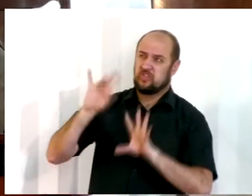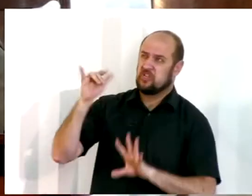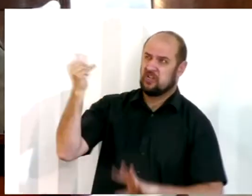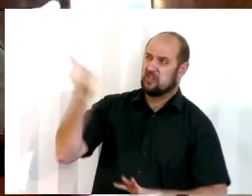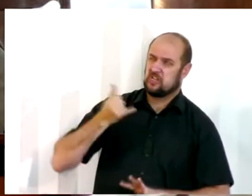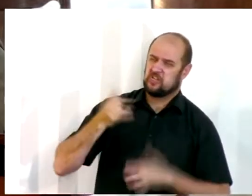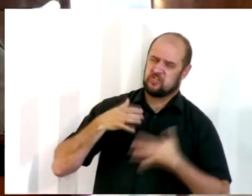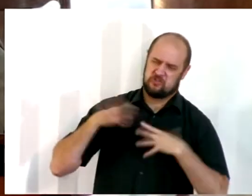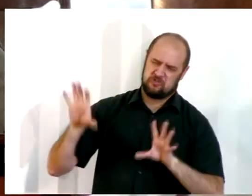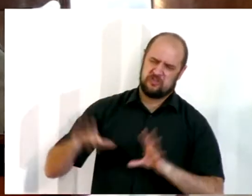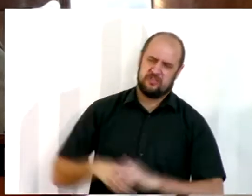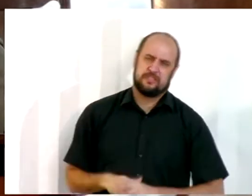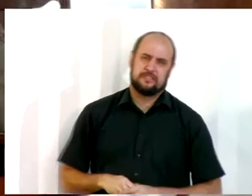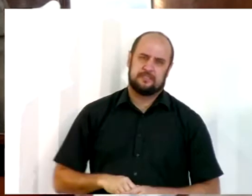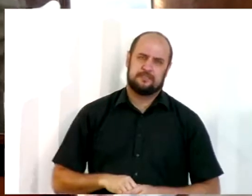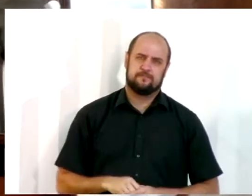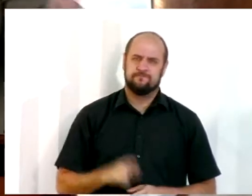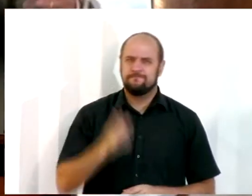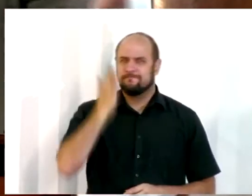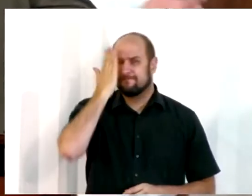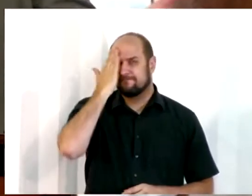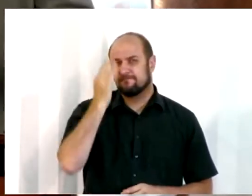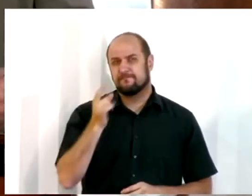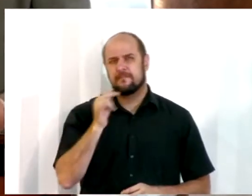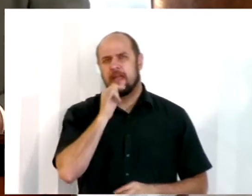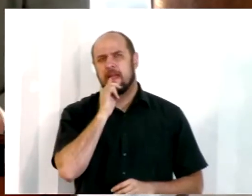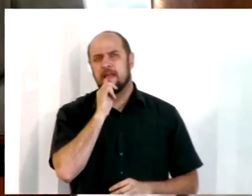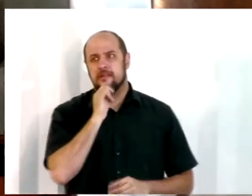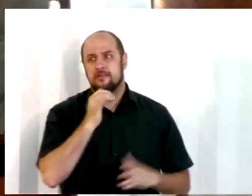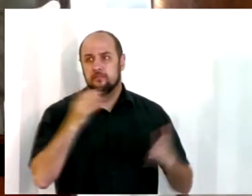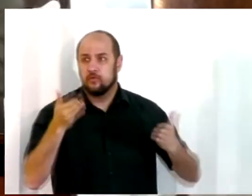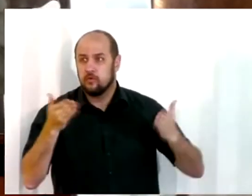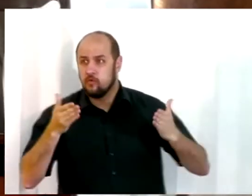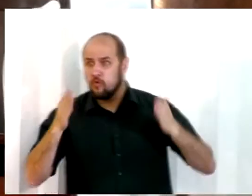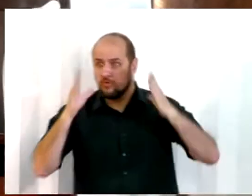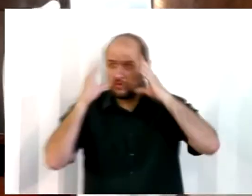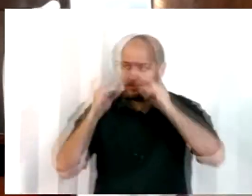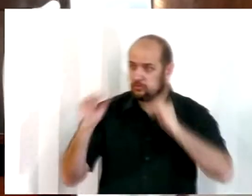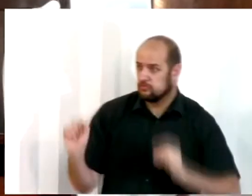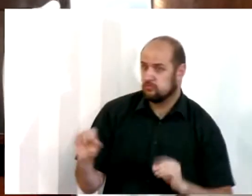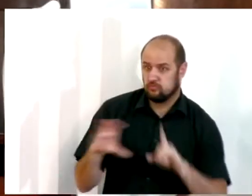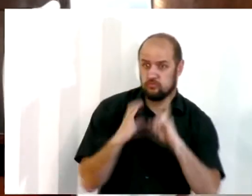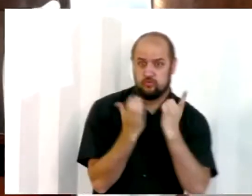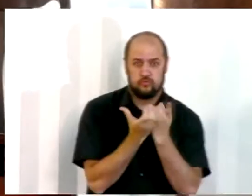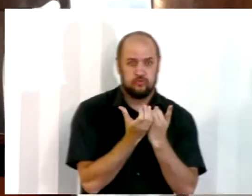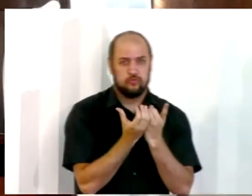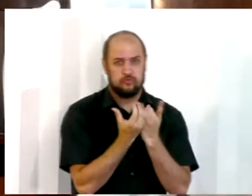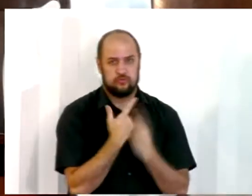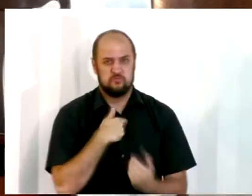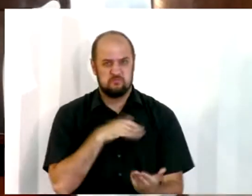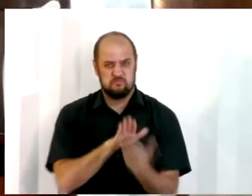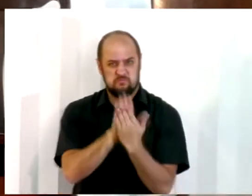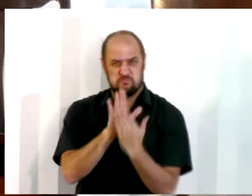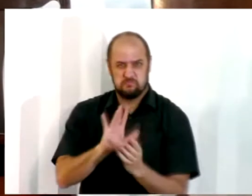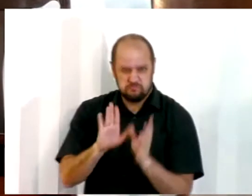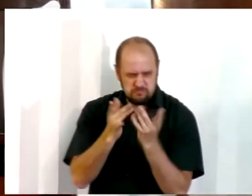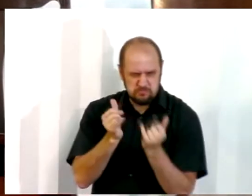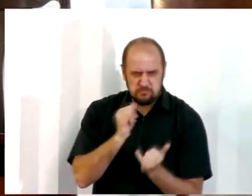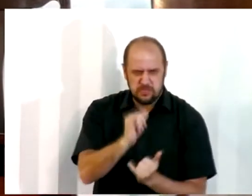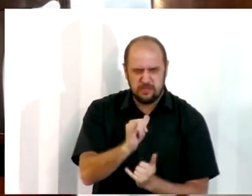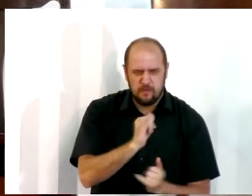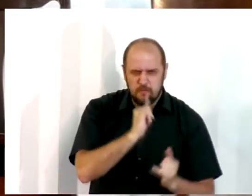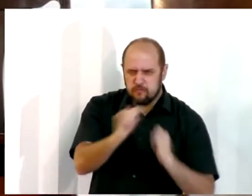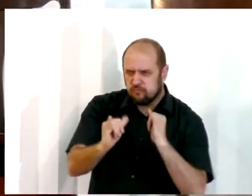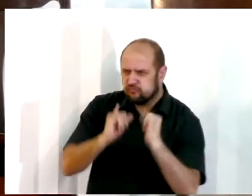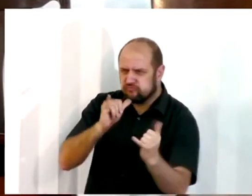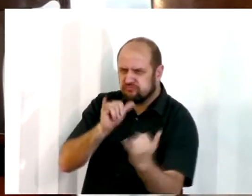de Deus. Sabe quando você está, por exemplo, como está acontecendo aqui nessa noite num culto e de repente a palavra de Deus começa a confrontar você com aquilo que você